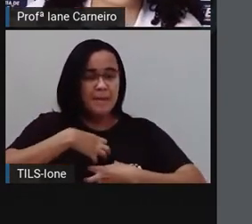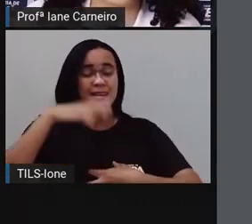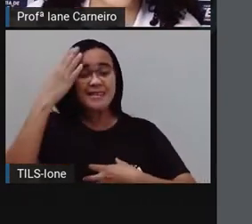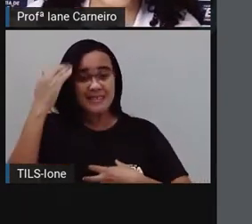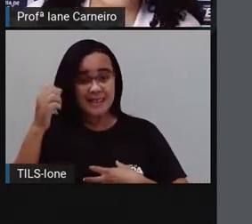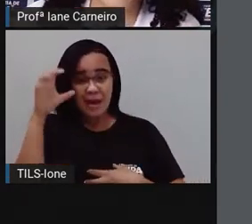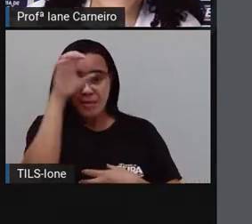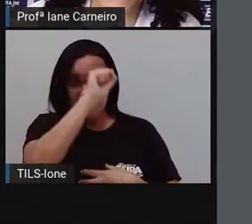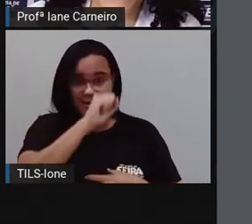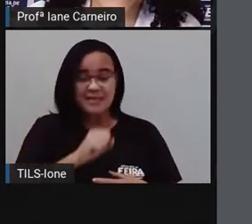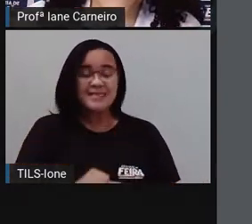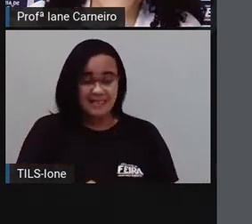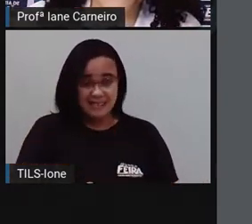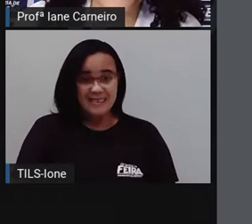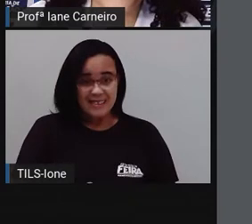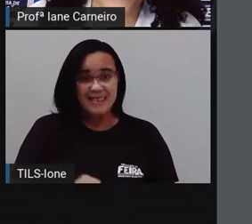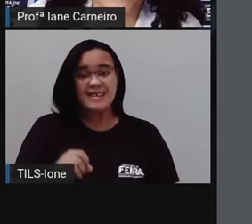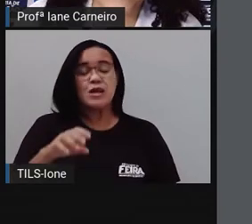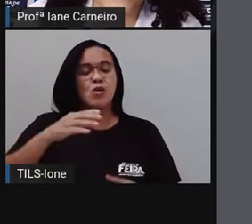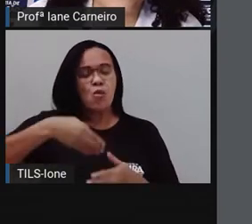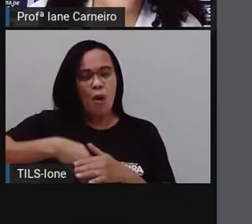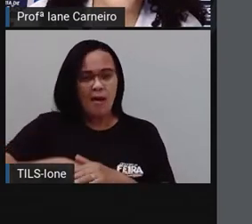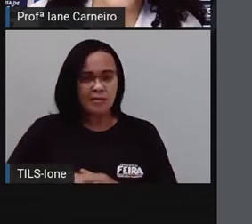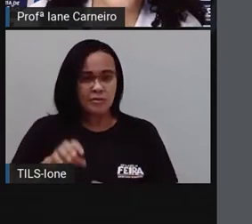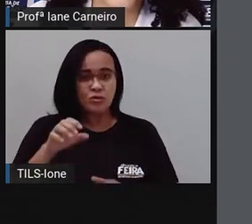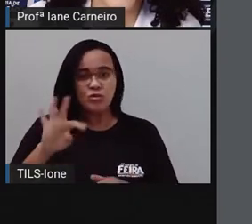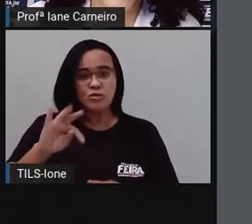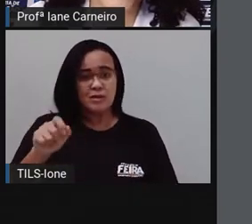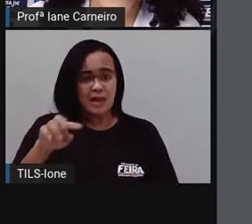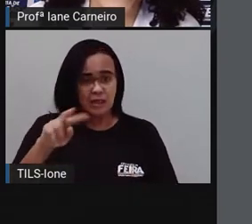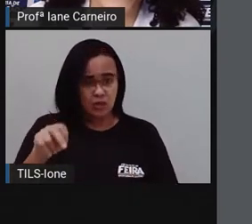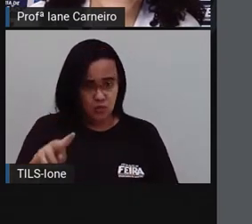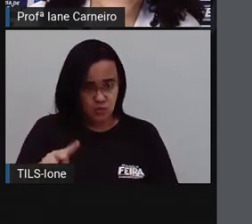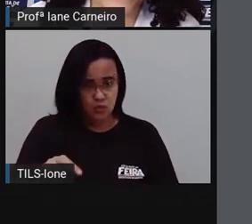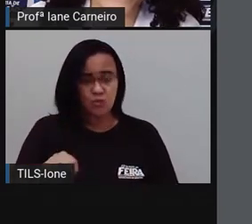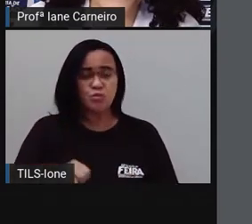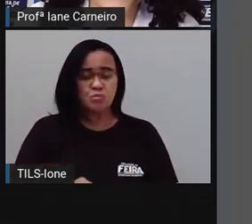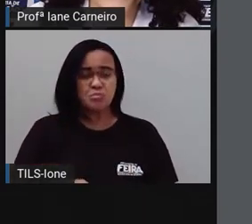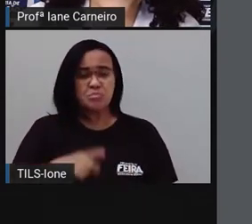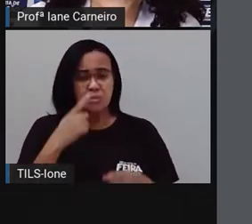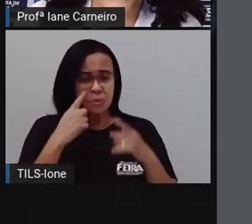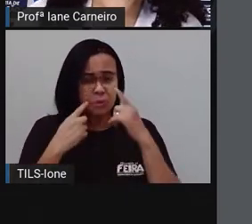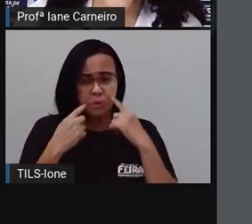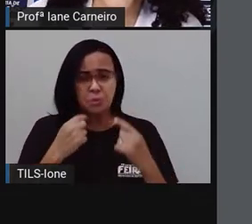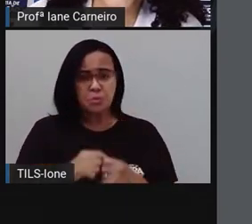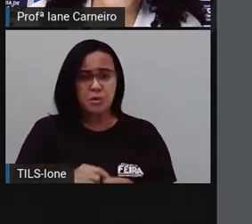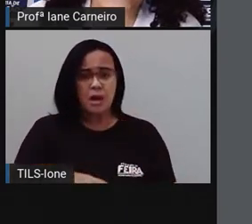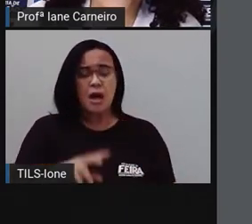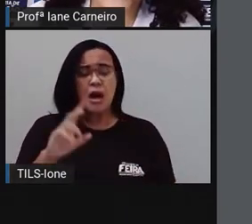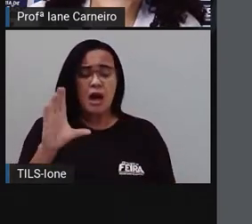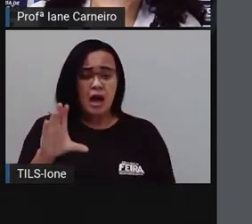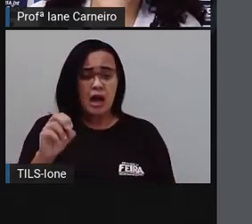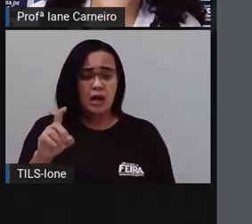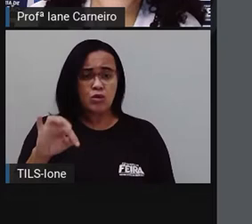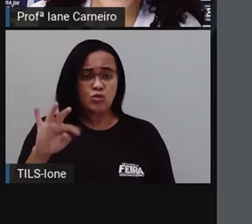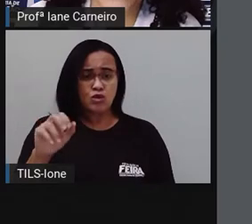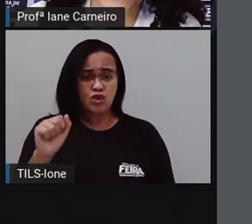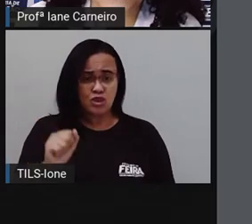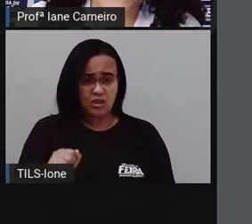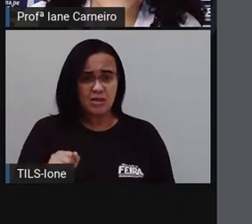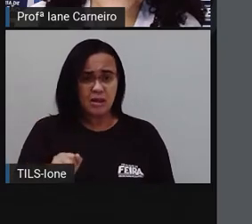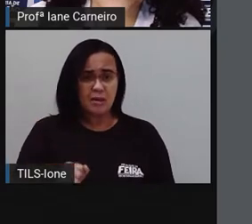tatu, choraminga. A cotia, gargalha. O saguiá,